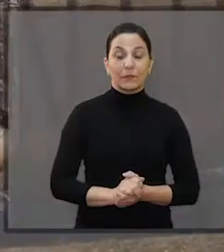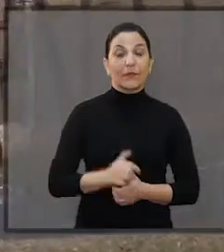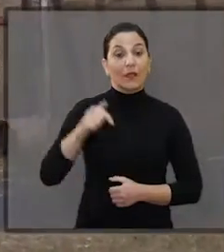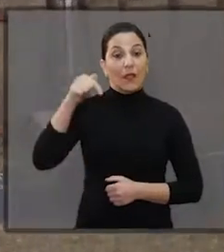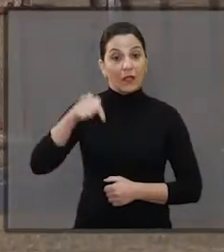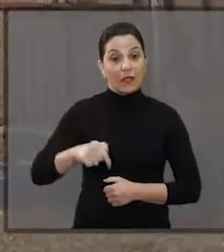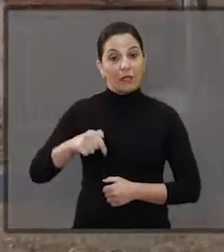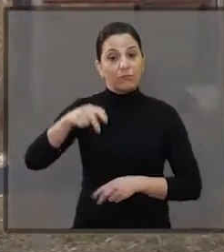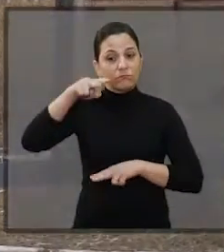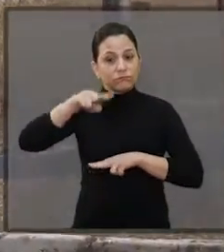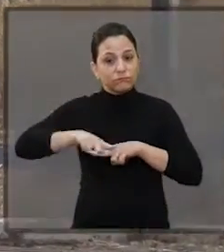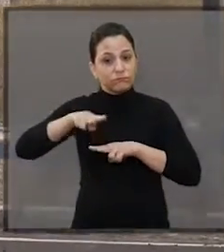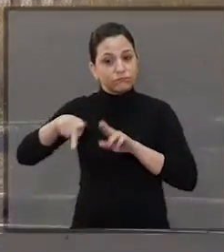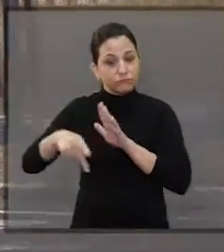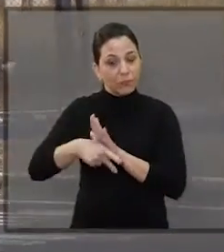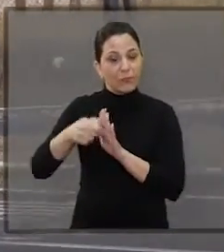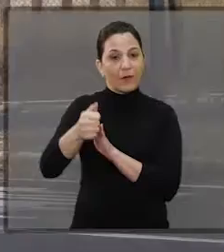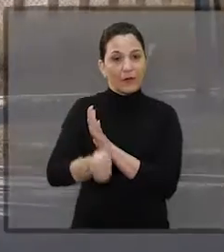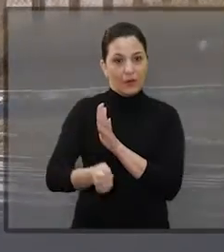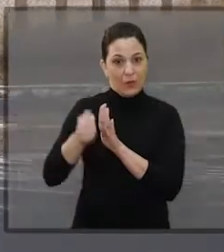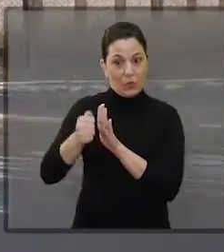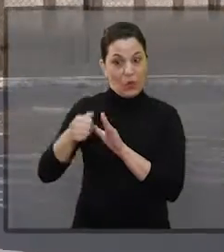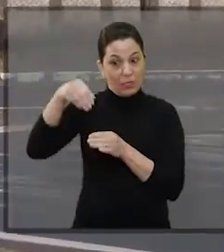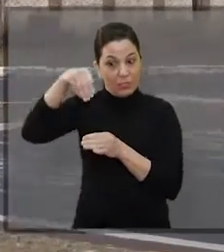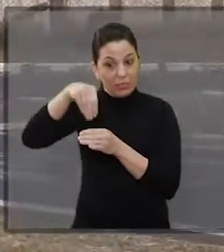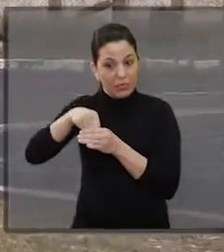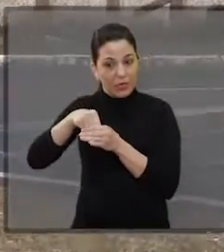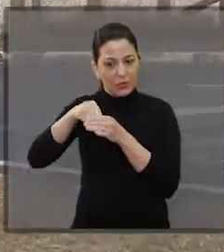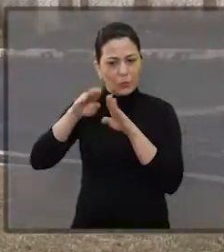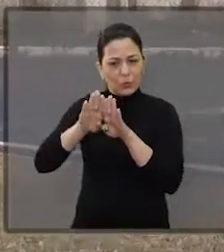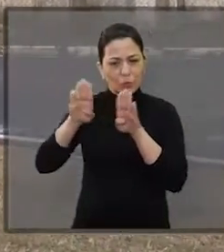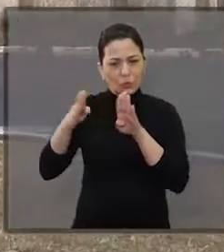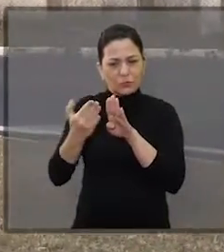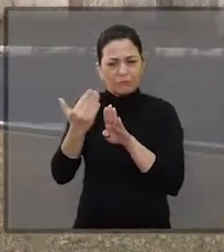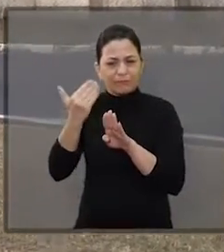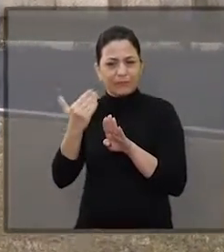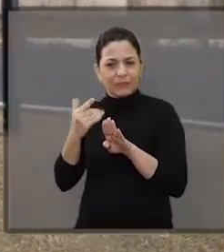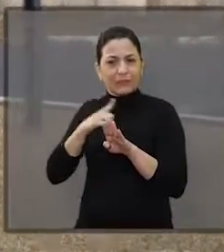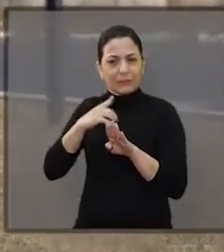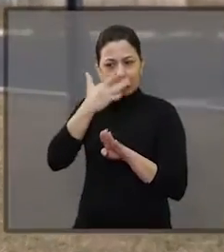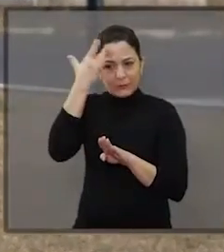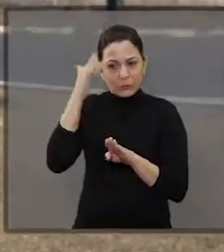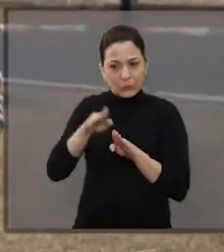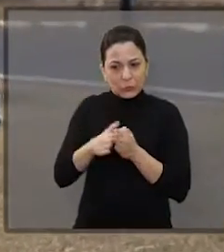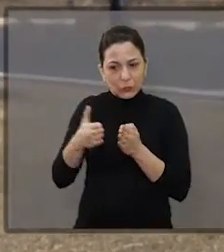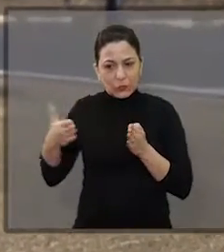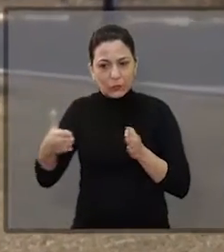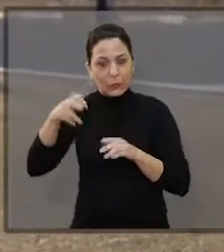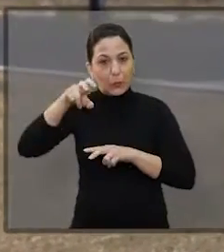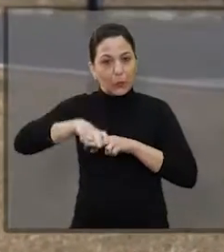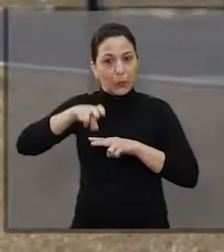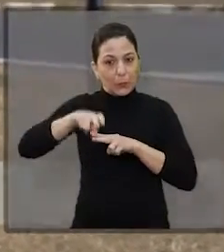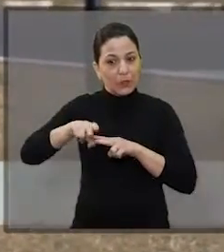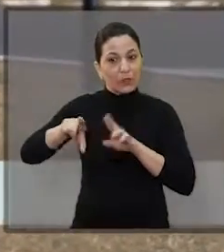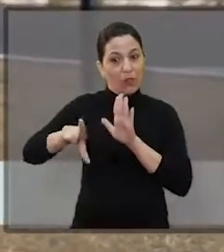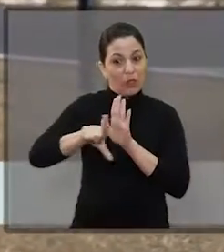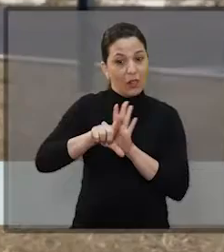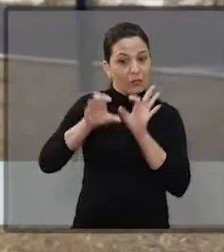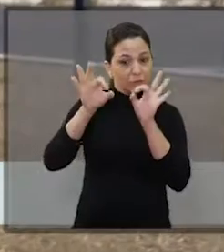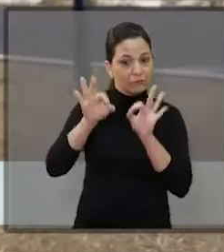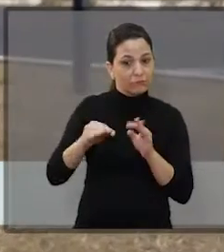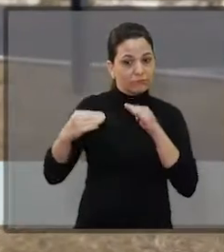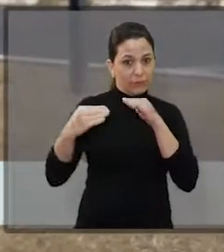Aqui é a penitenciária de Araraquara. Dentro destas muralhas, o sentenciado cumpre sua pena, fazendo seu ajuste com a sociedade.